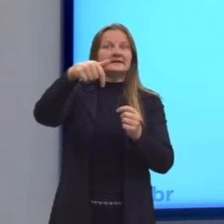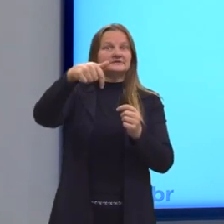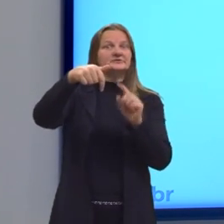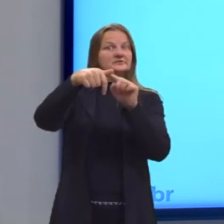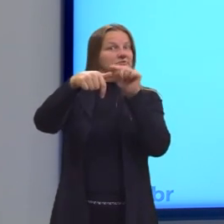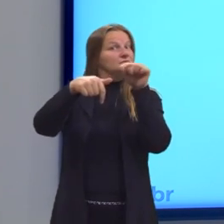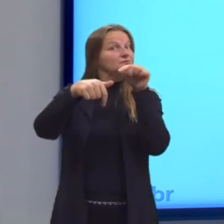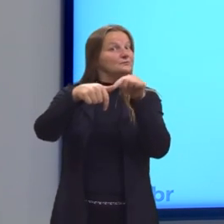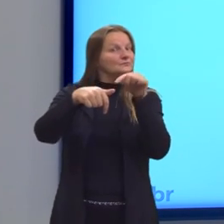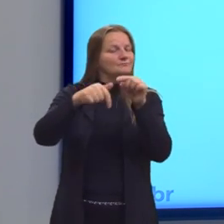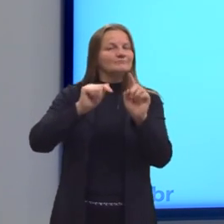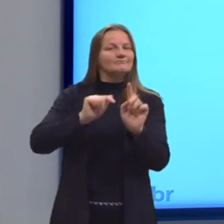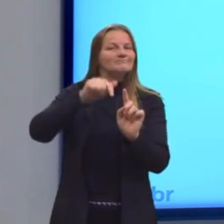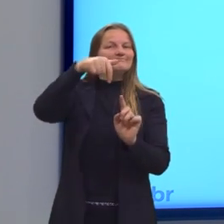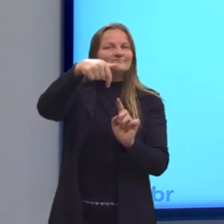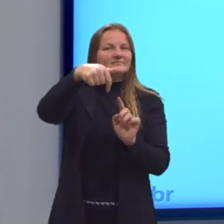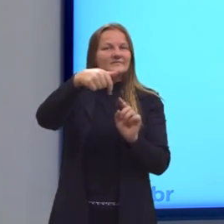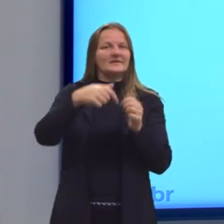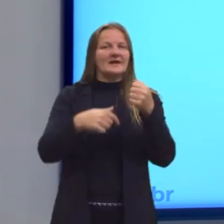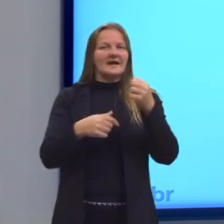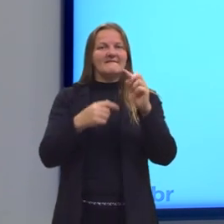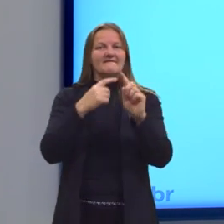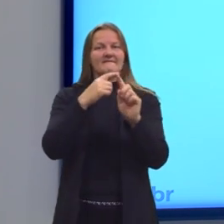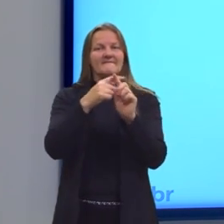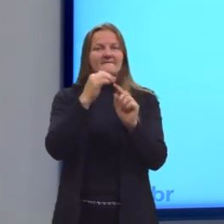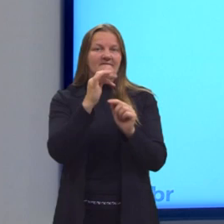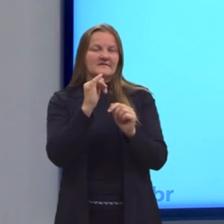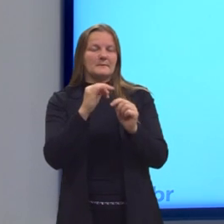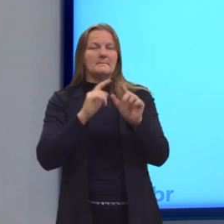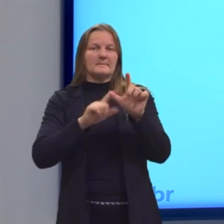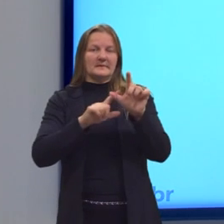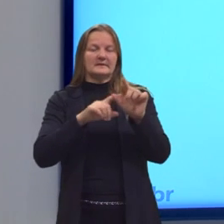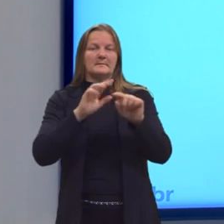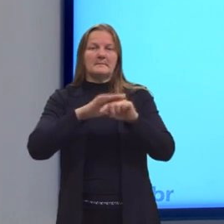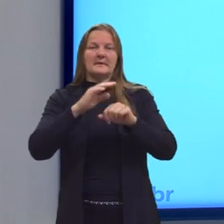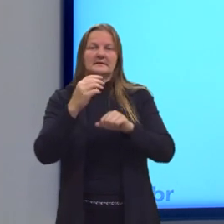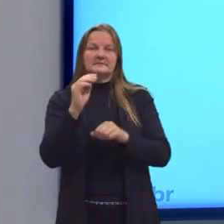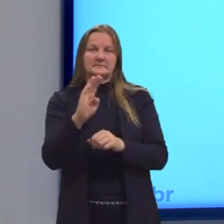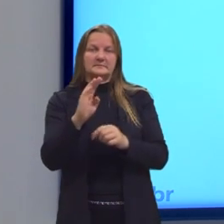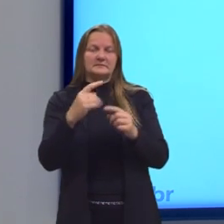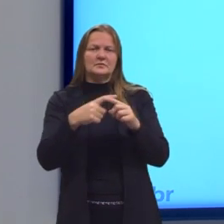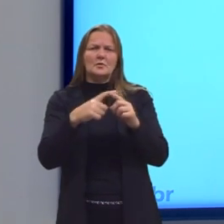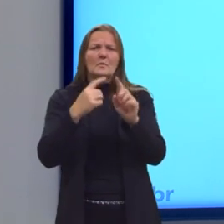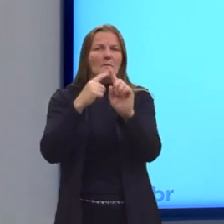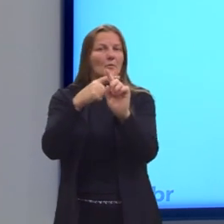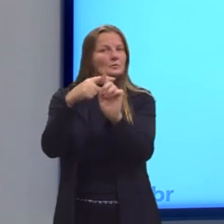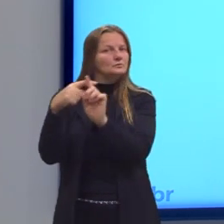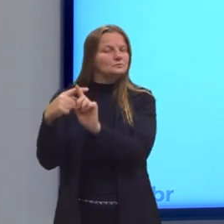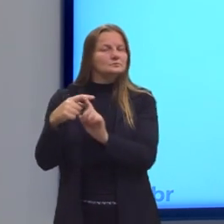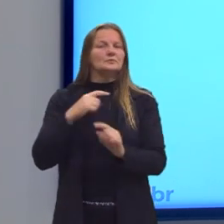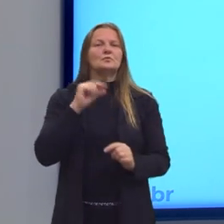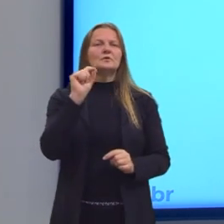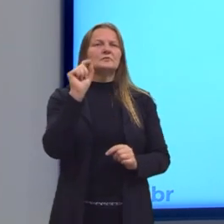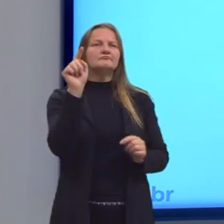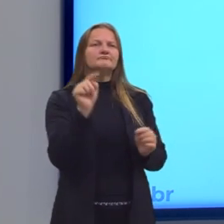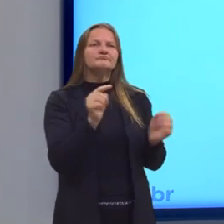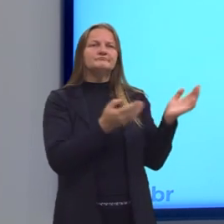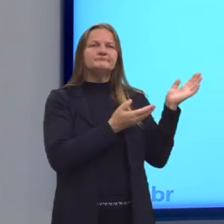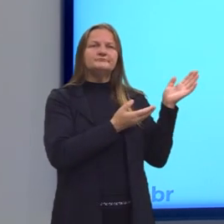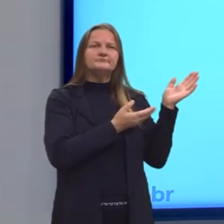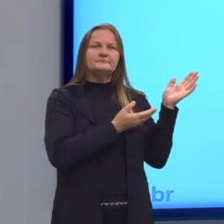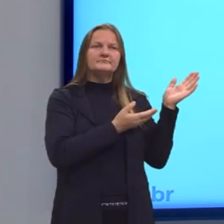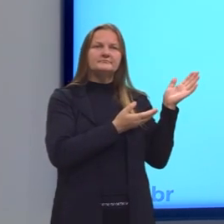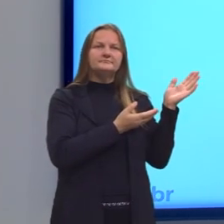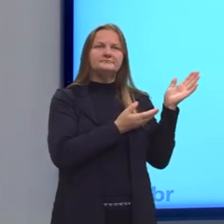escrita na forma A Φ mais B, onde o A e B então são inteiros positivos, é. Nós temos então as